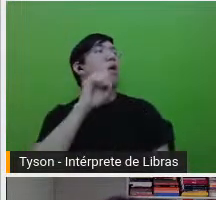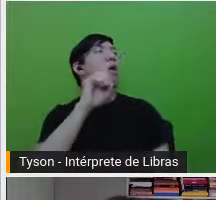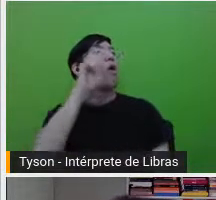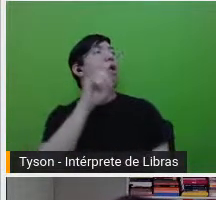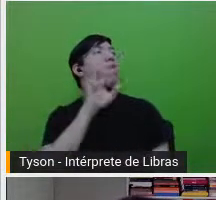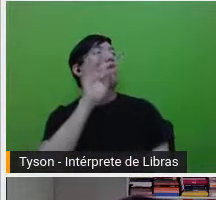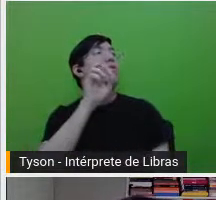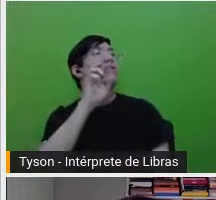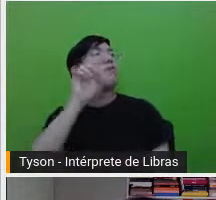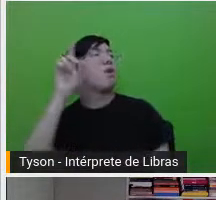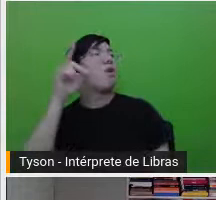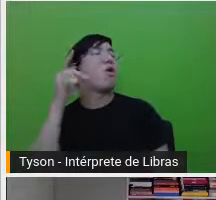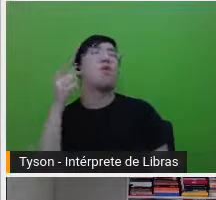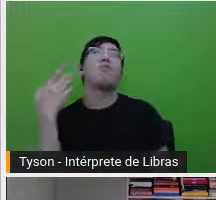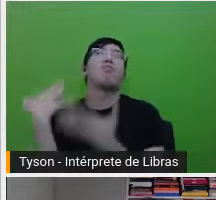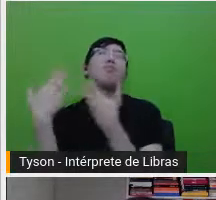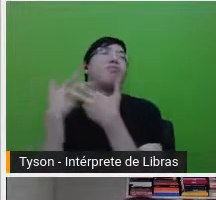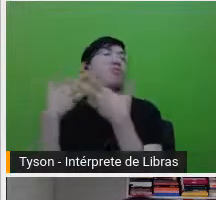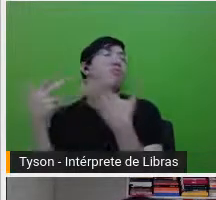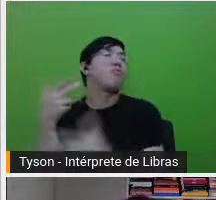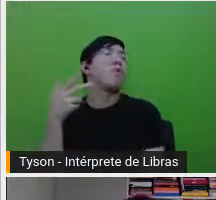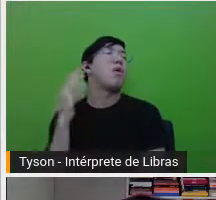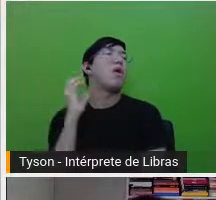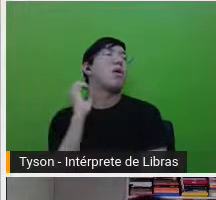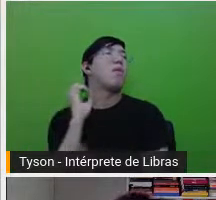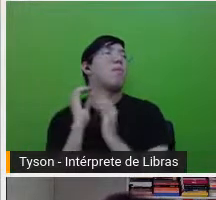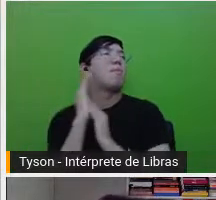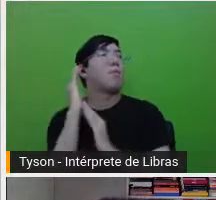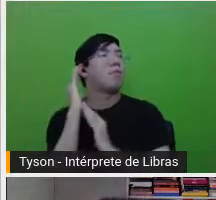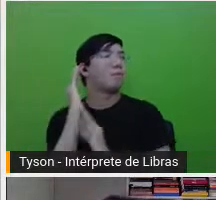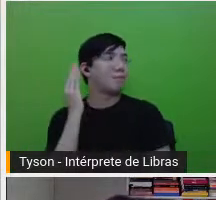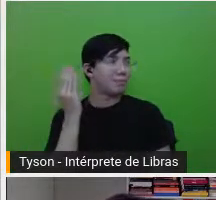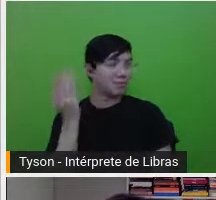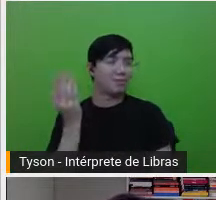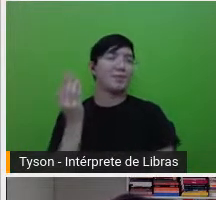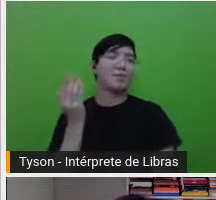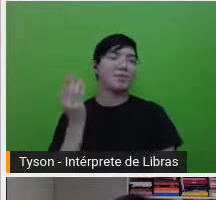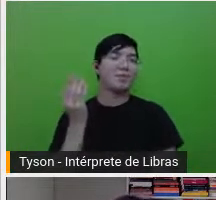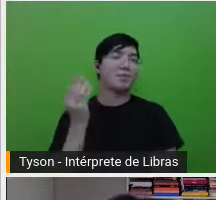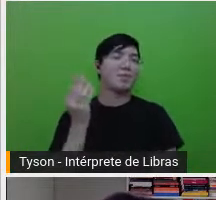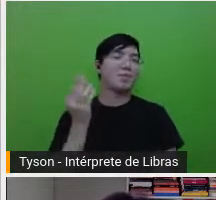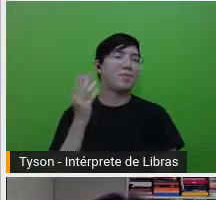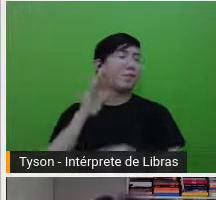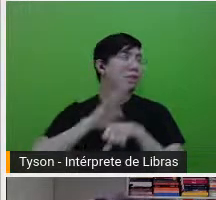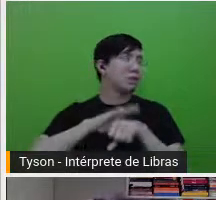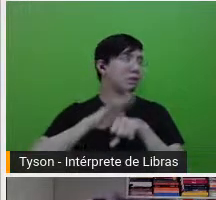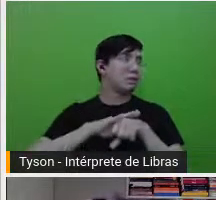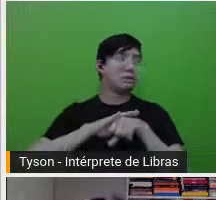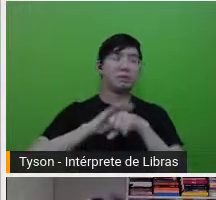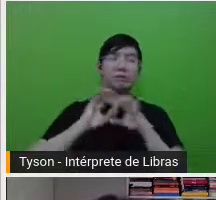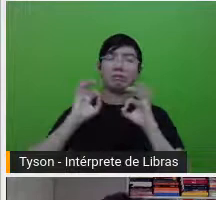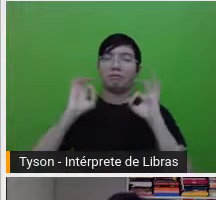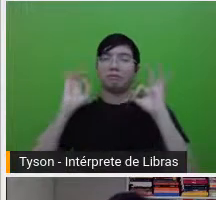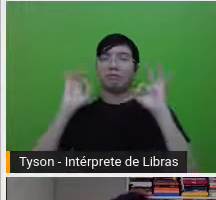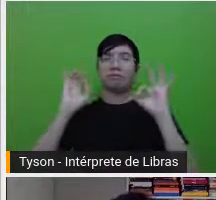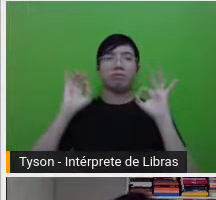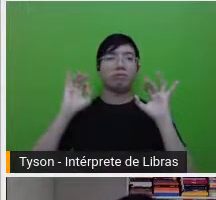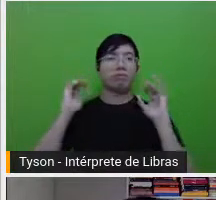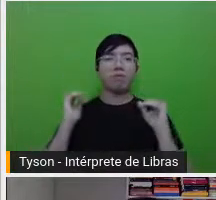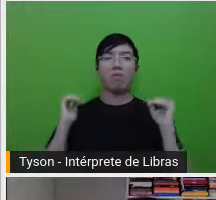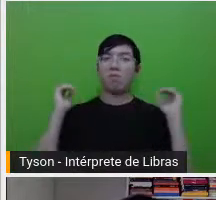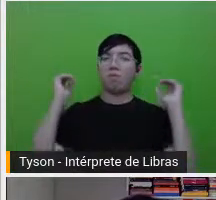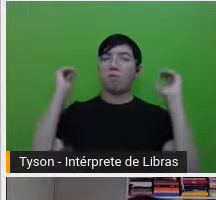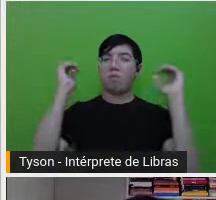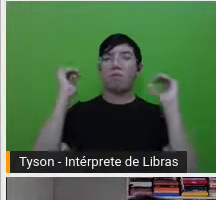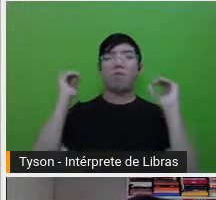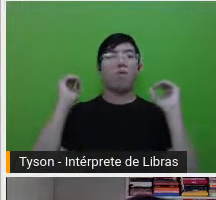o seu dia de ficar com elas. E por ser de Oxford, por ser ele, por ele estar com uma necessidade, digamos,